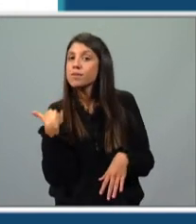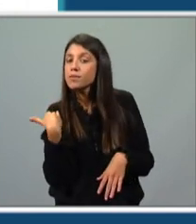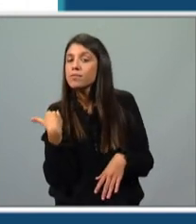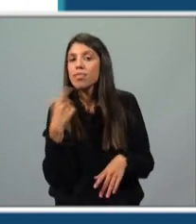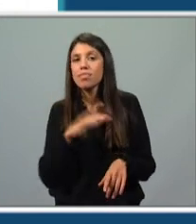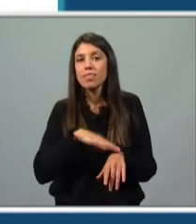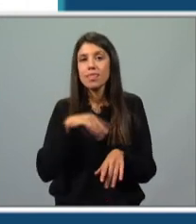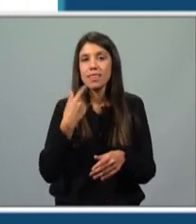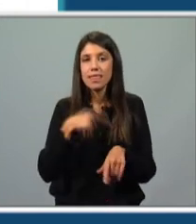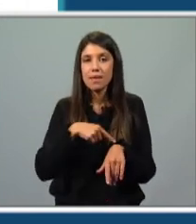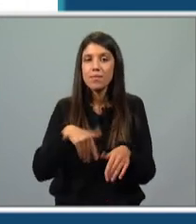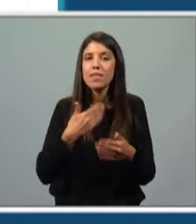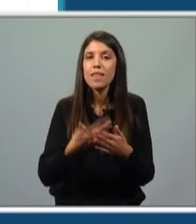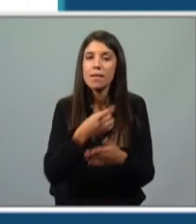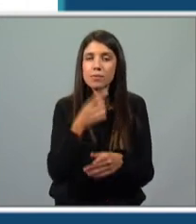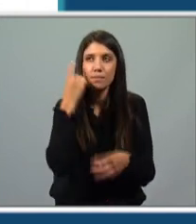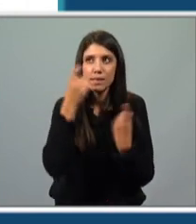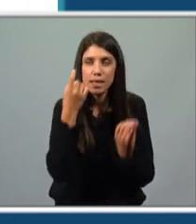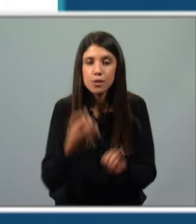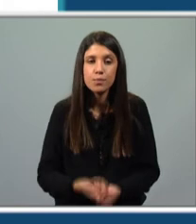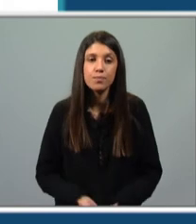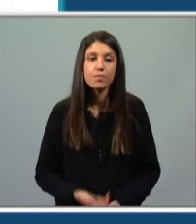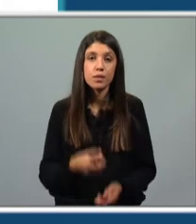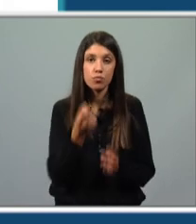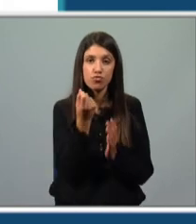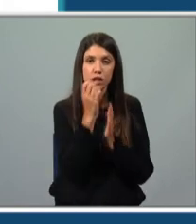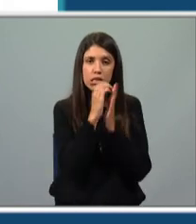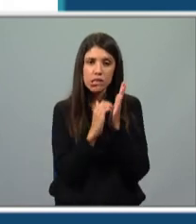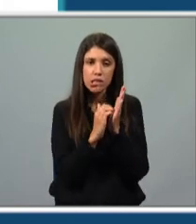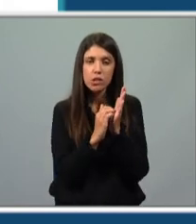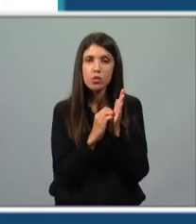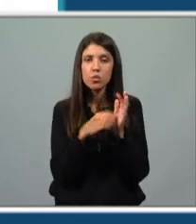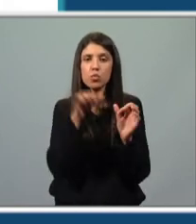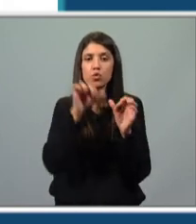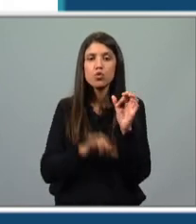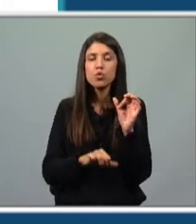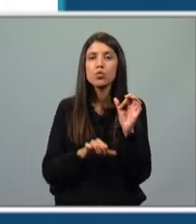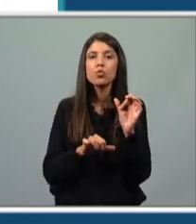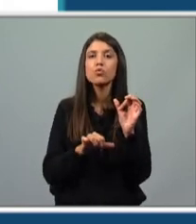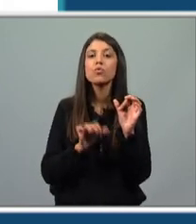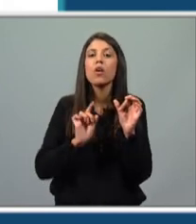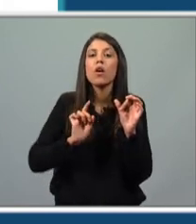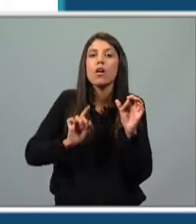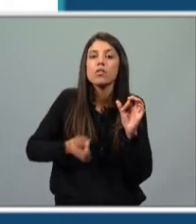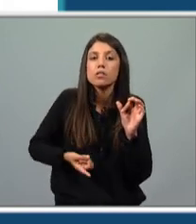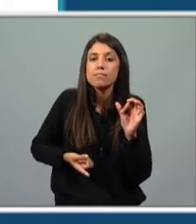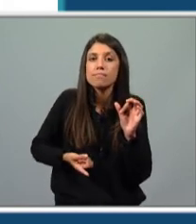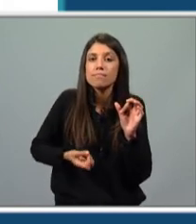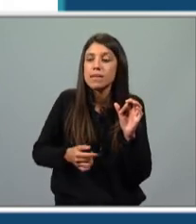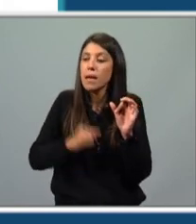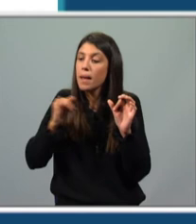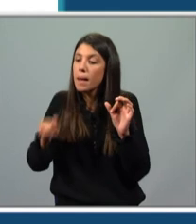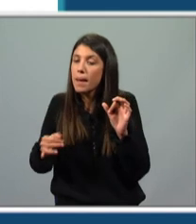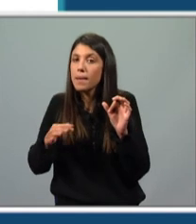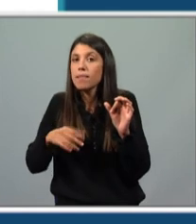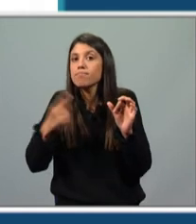tempo de fazeres a sua distribuição. No certo que ouviste, o discurso está na tal pessoa gramatical.